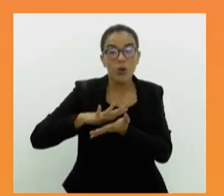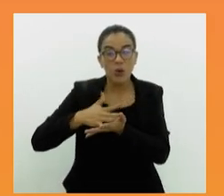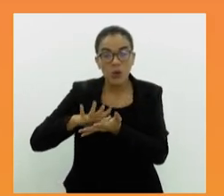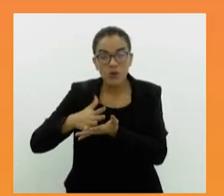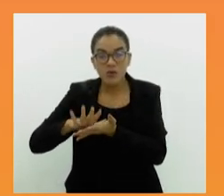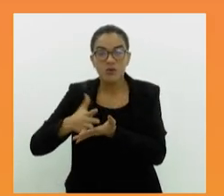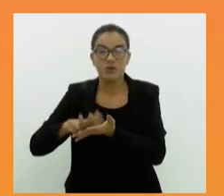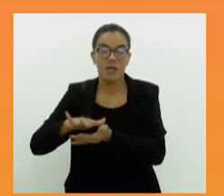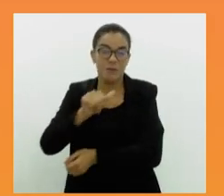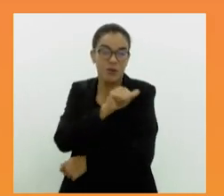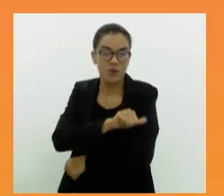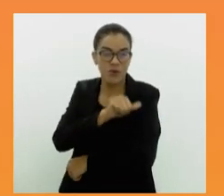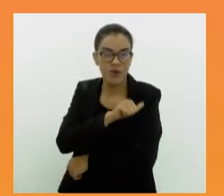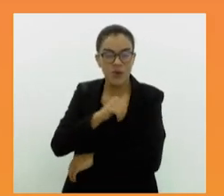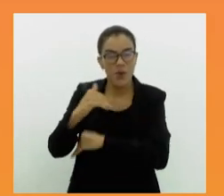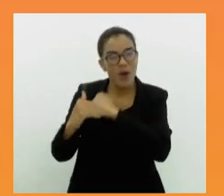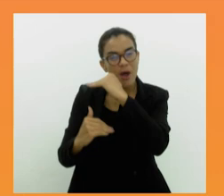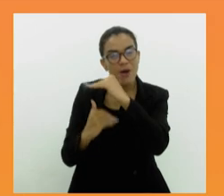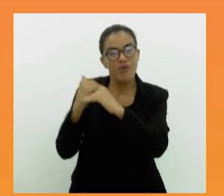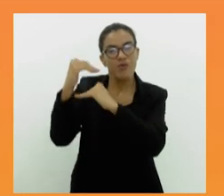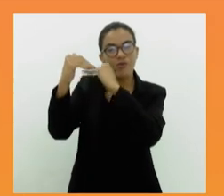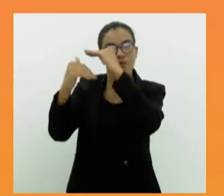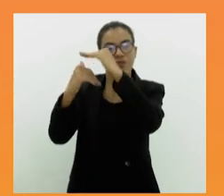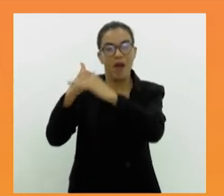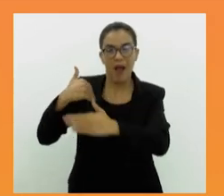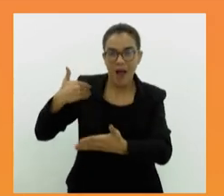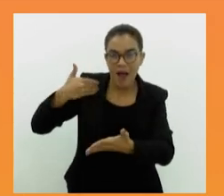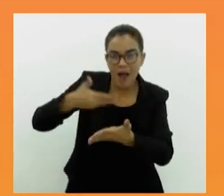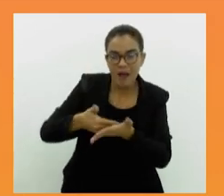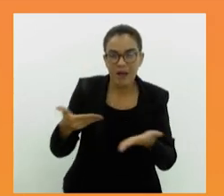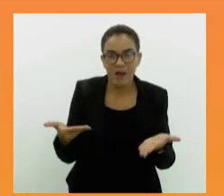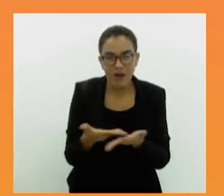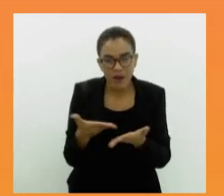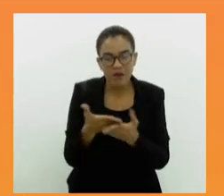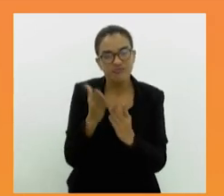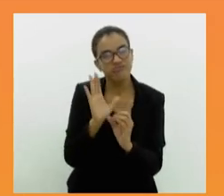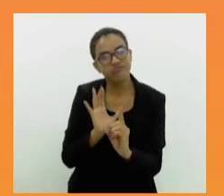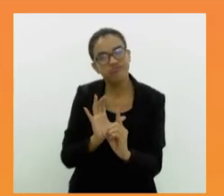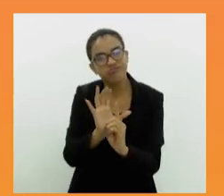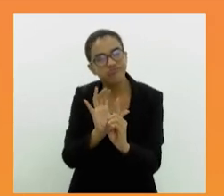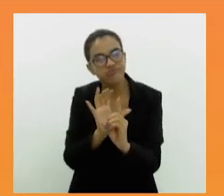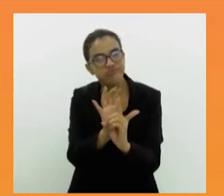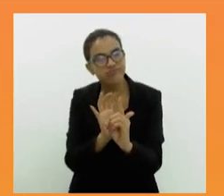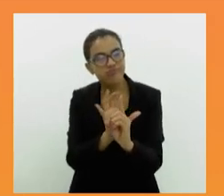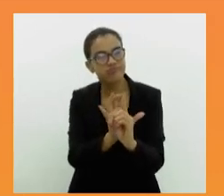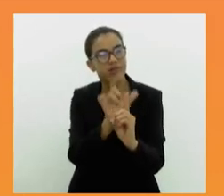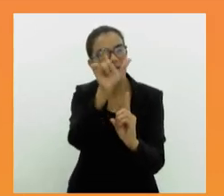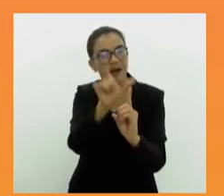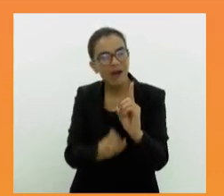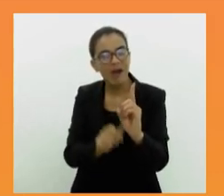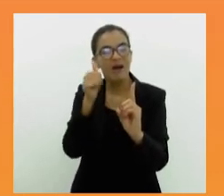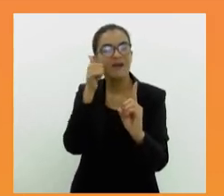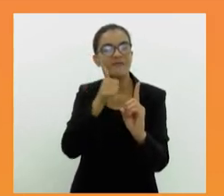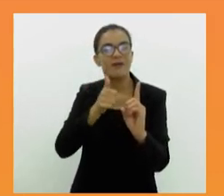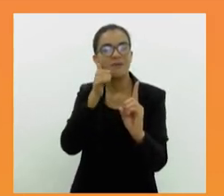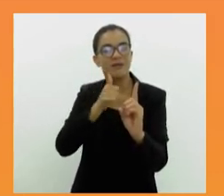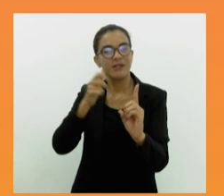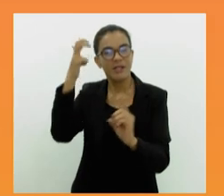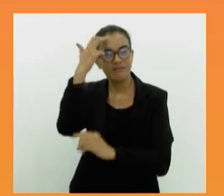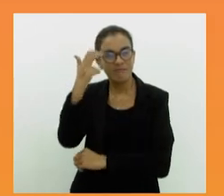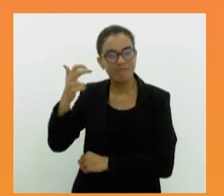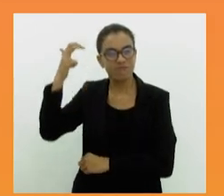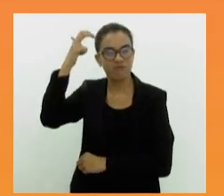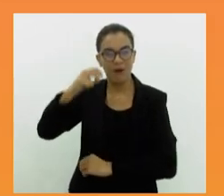nasceu, cresceu e vive fortemente influenciado por personagens femininas, sábias,